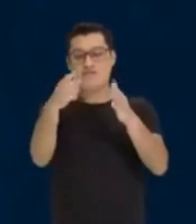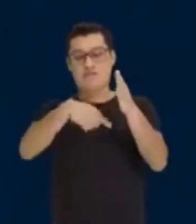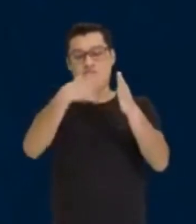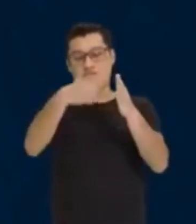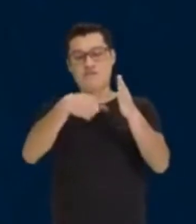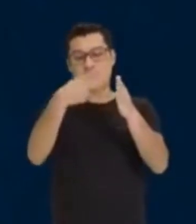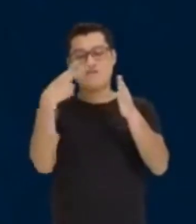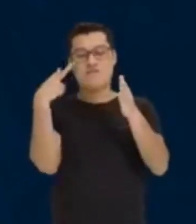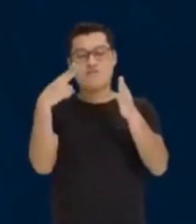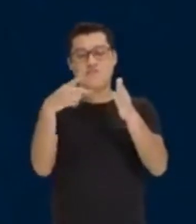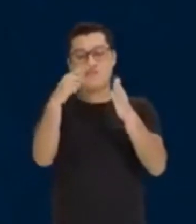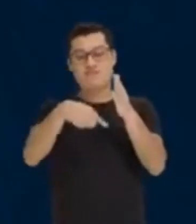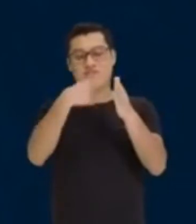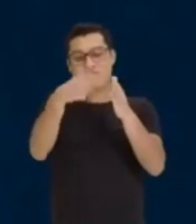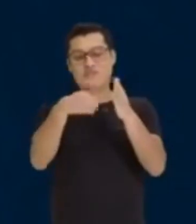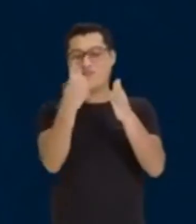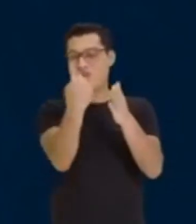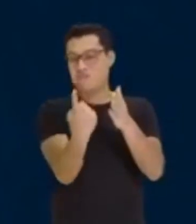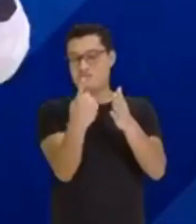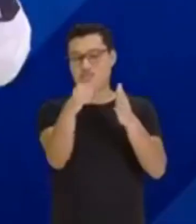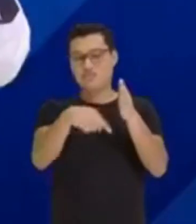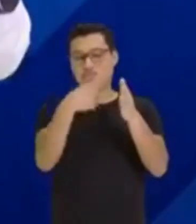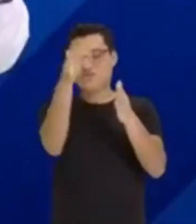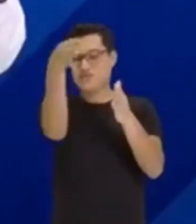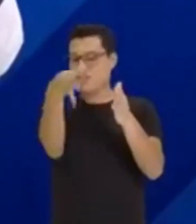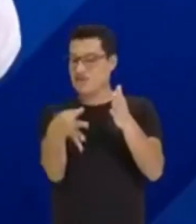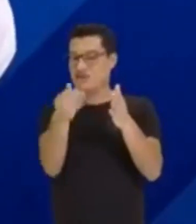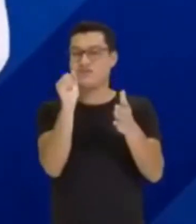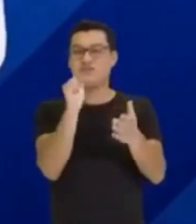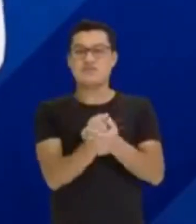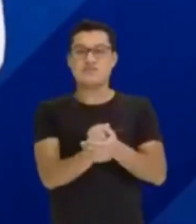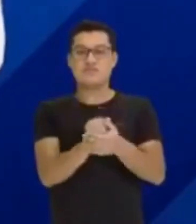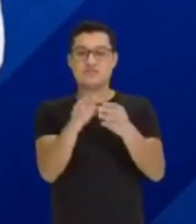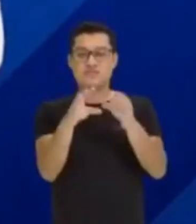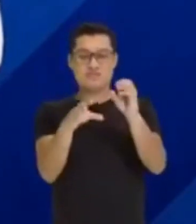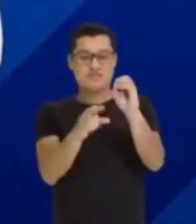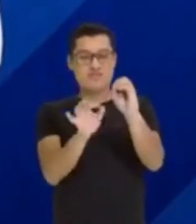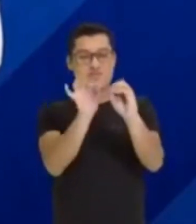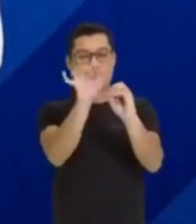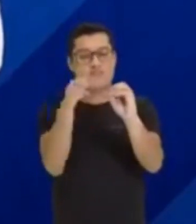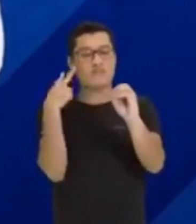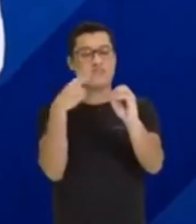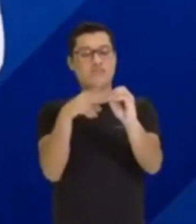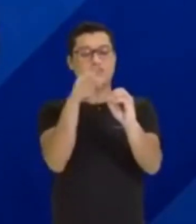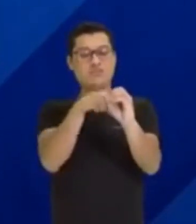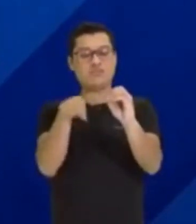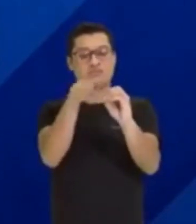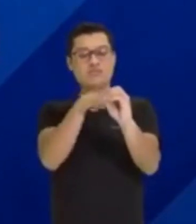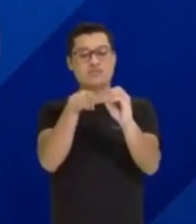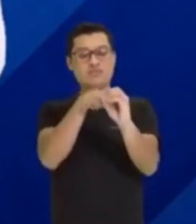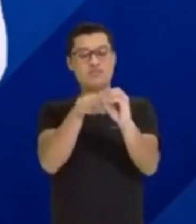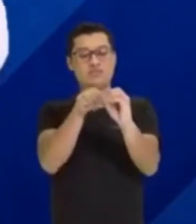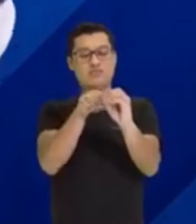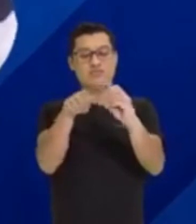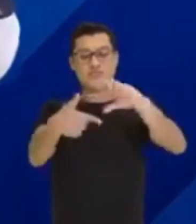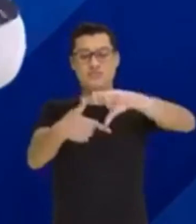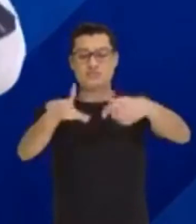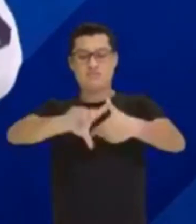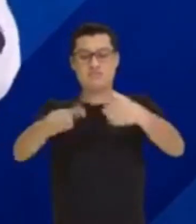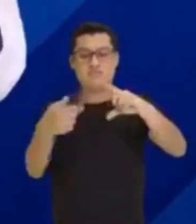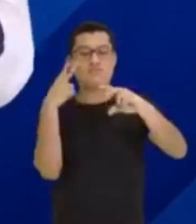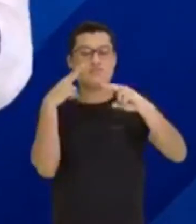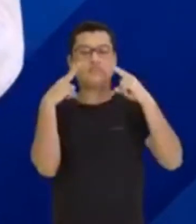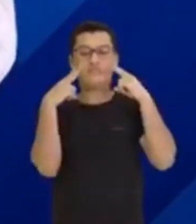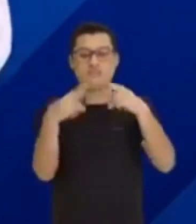Vem comigo aqui. Produção. Uma bolinha aqui. Está certo? E essa bolinha aqui, gente. Está? Essa bolinha